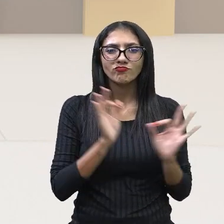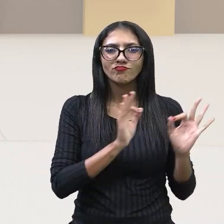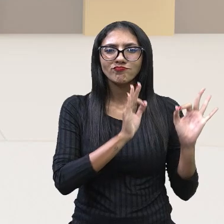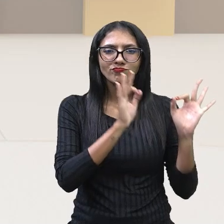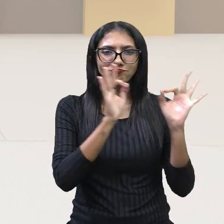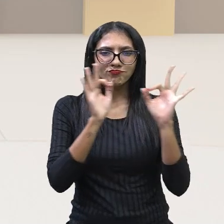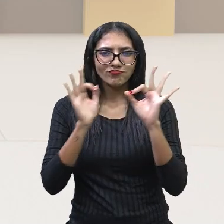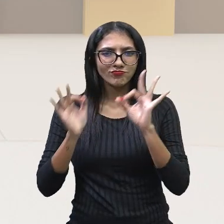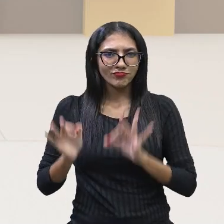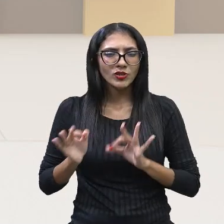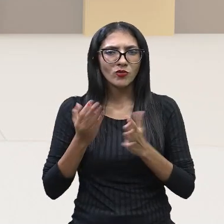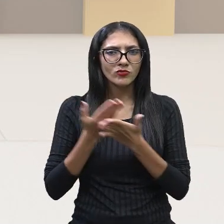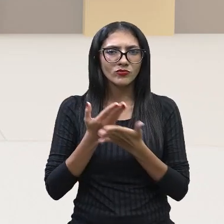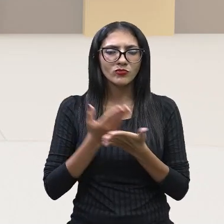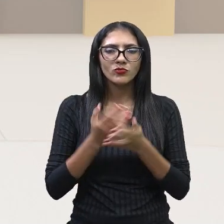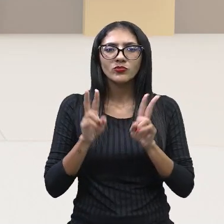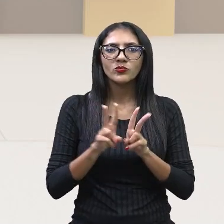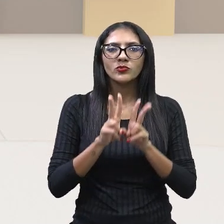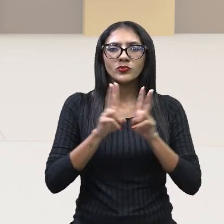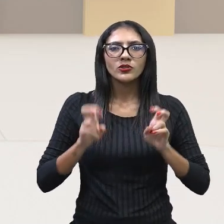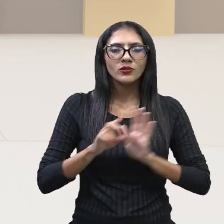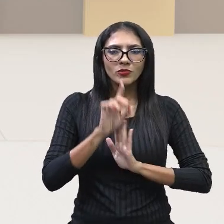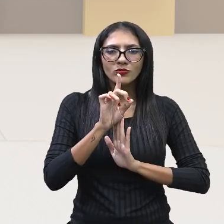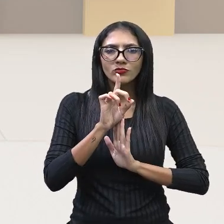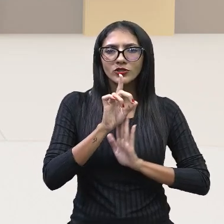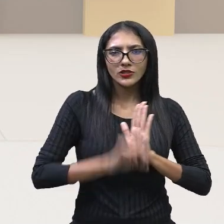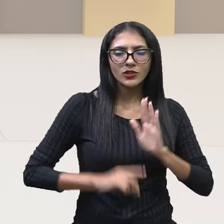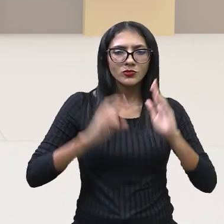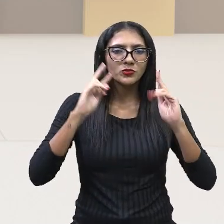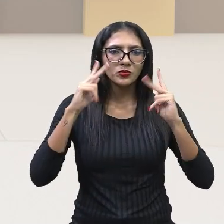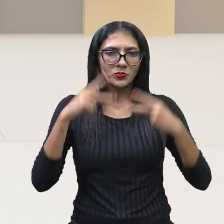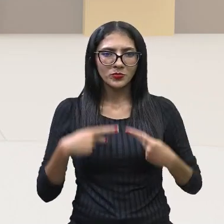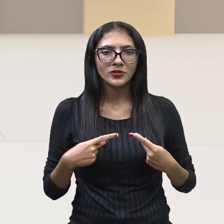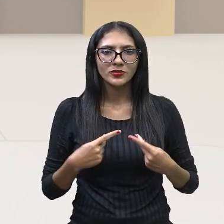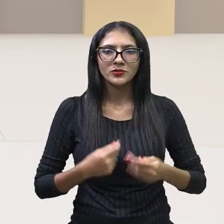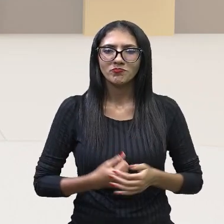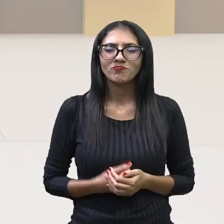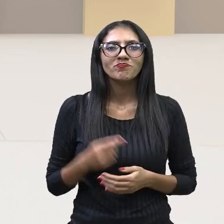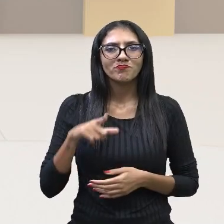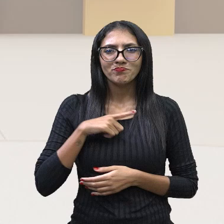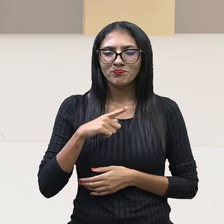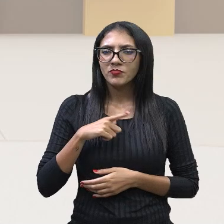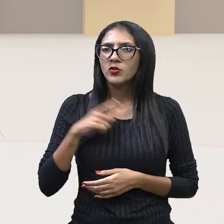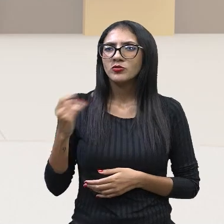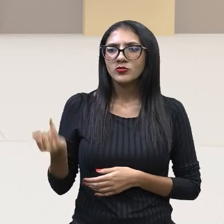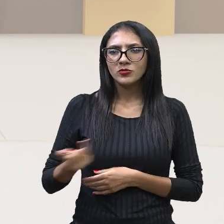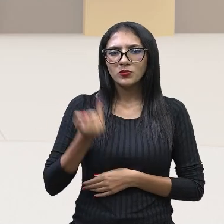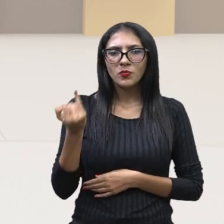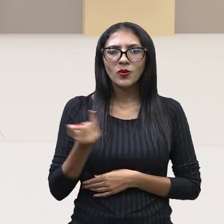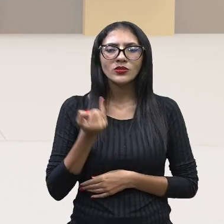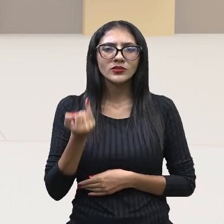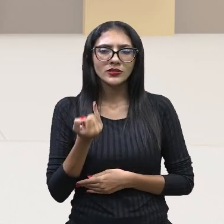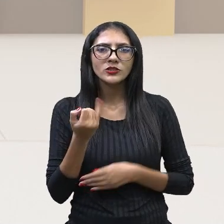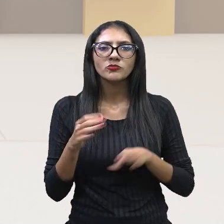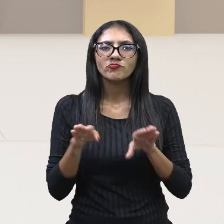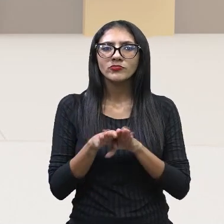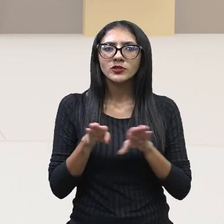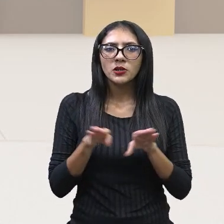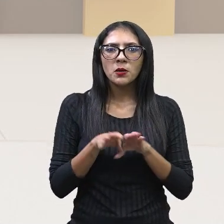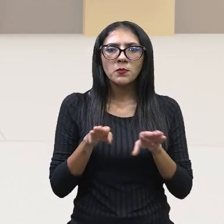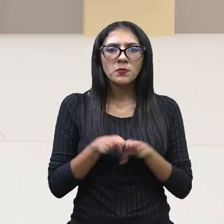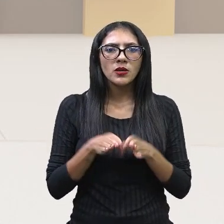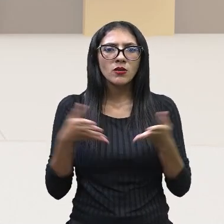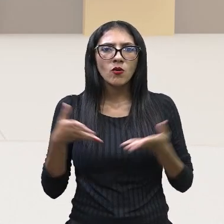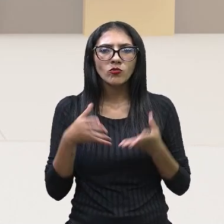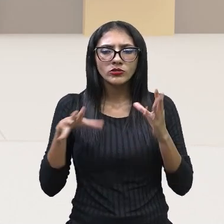esse nosso tema sobre direitos humanos. Tão importante e, vamos dizer assim, concluindo